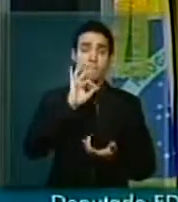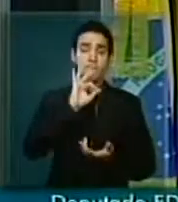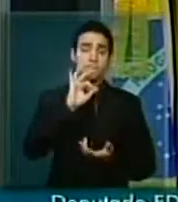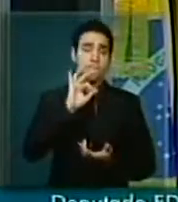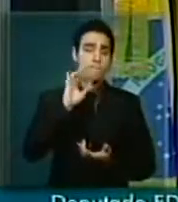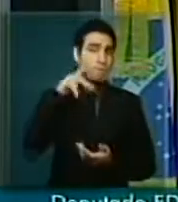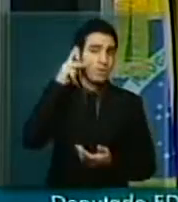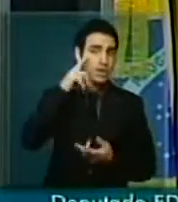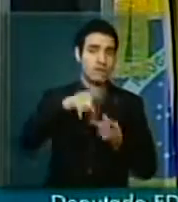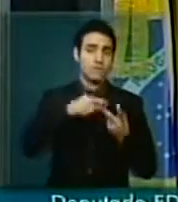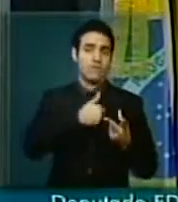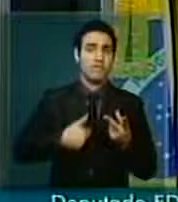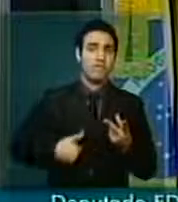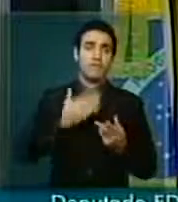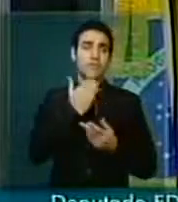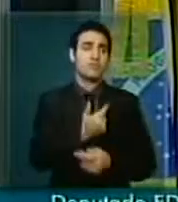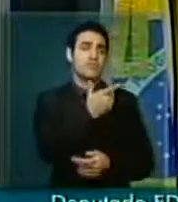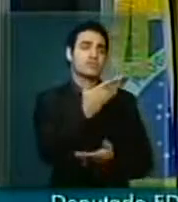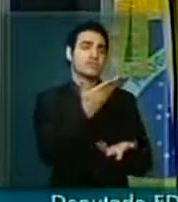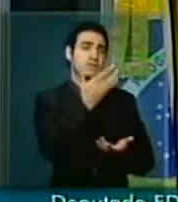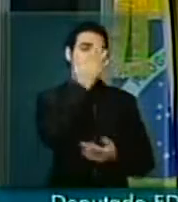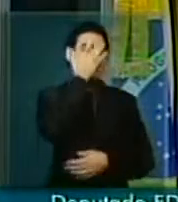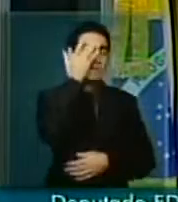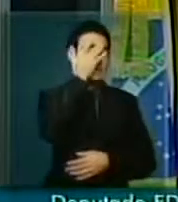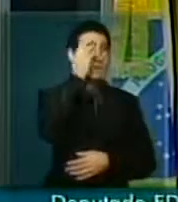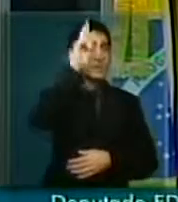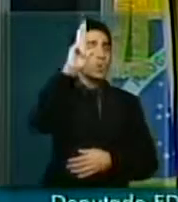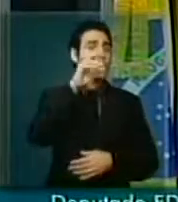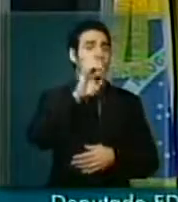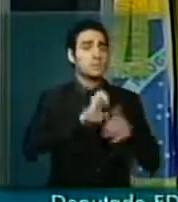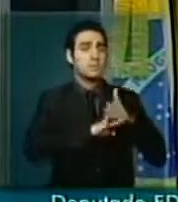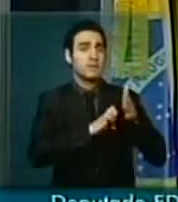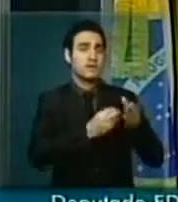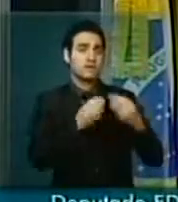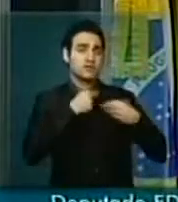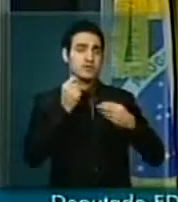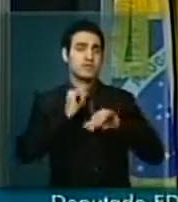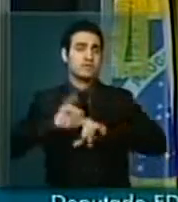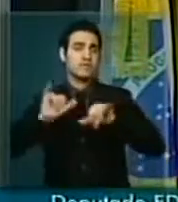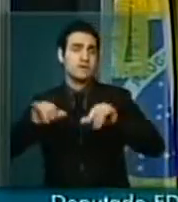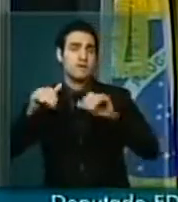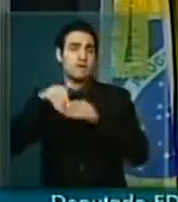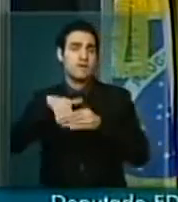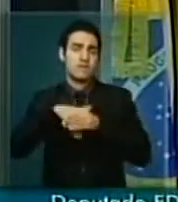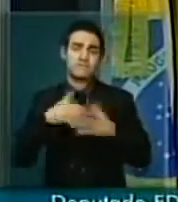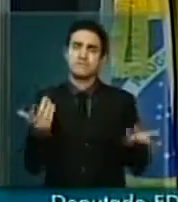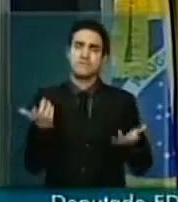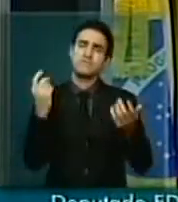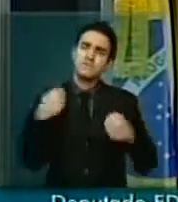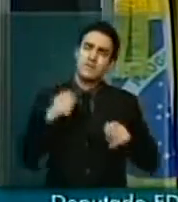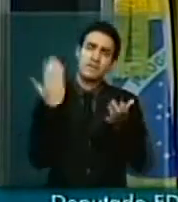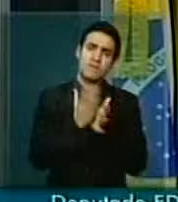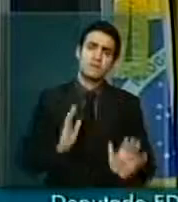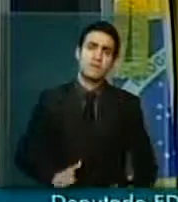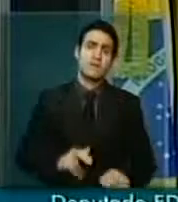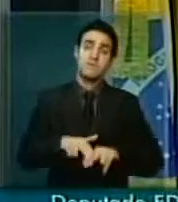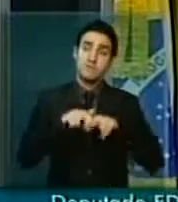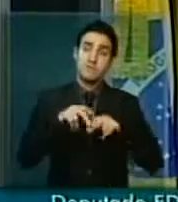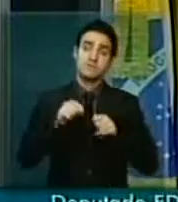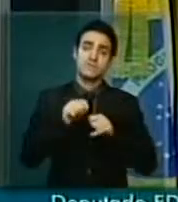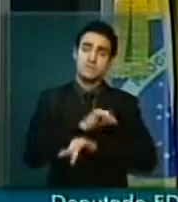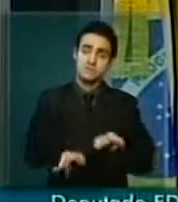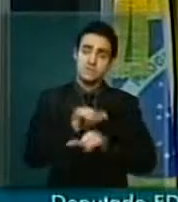presidente, pedir dinheiro para empresário, a campanha eleitoral. Precisamos dar um basta nisso. Por isso, levantei os dados, Sr. Presidente,